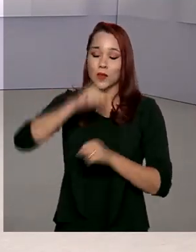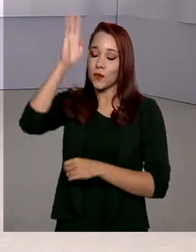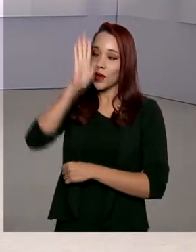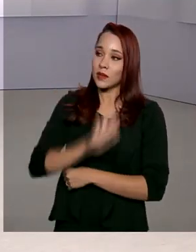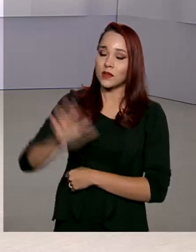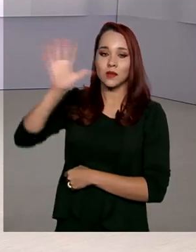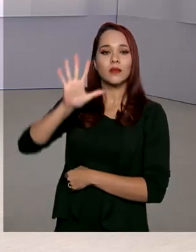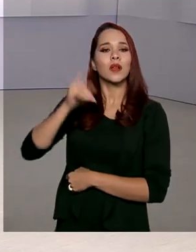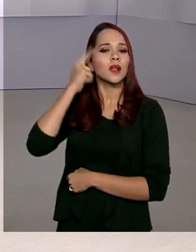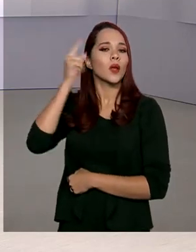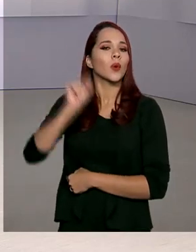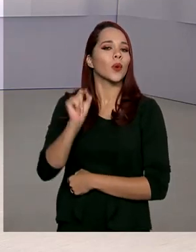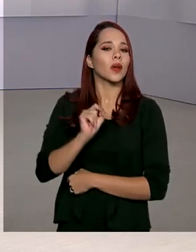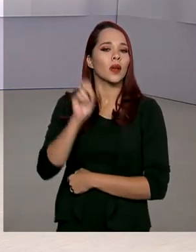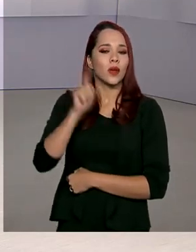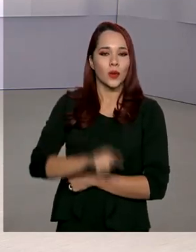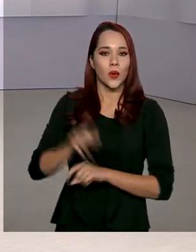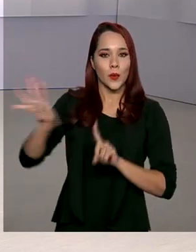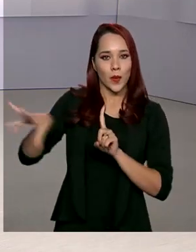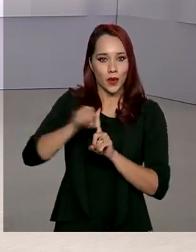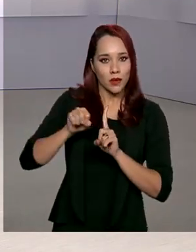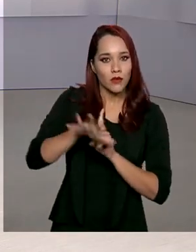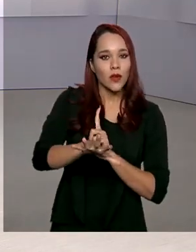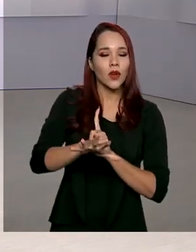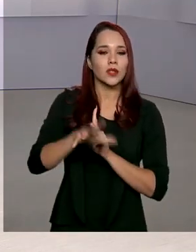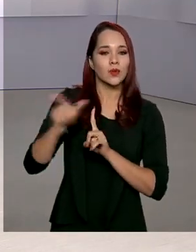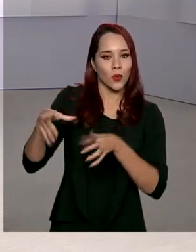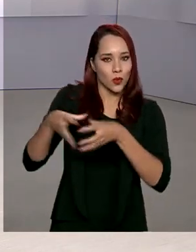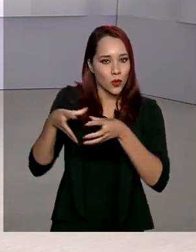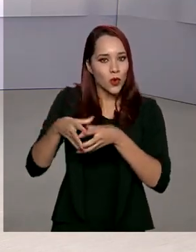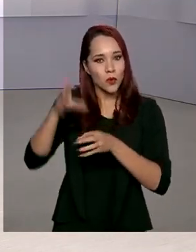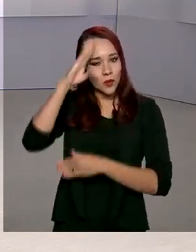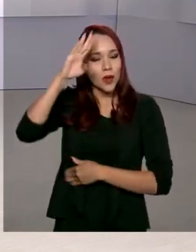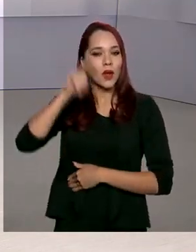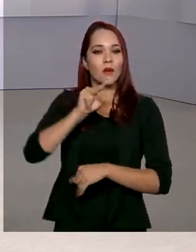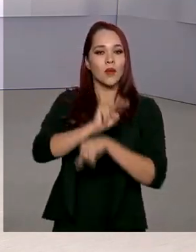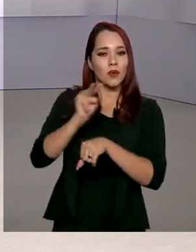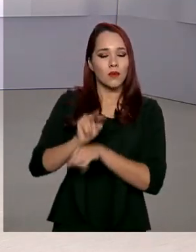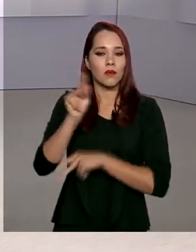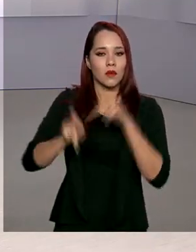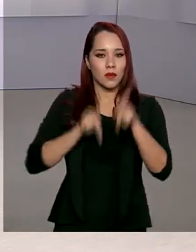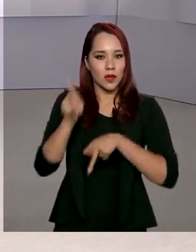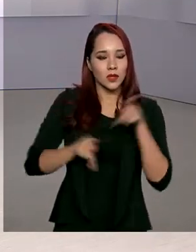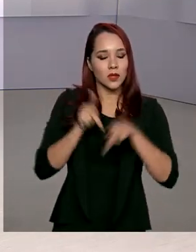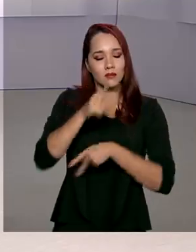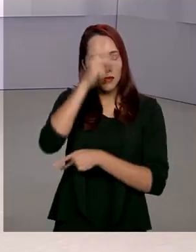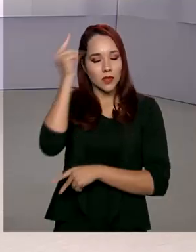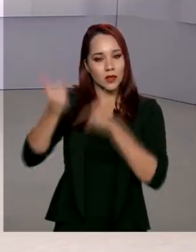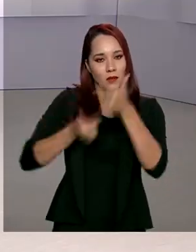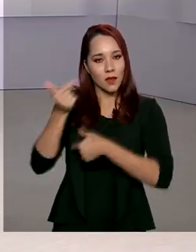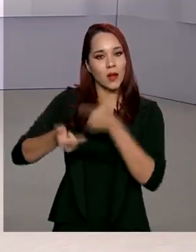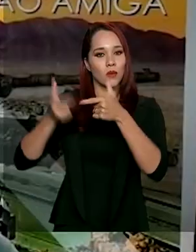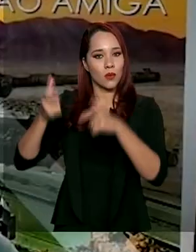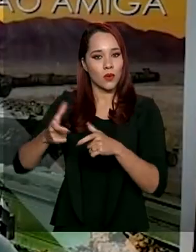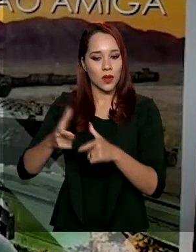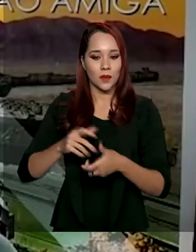país. A ideia, segundo o porta-voz do Comando, é proteger a população e os funcionários que frequentam o local.